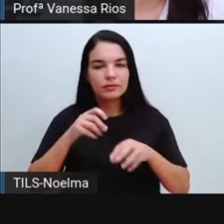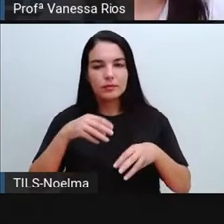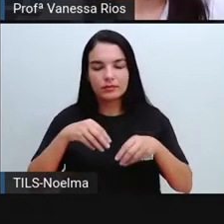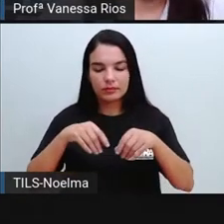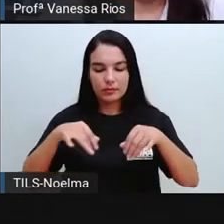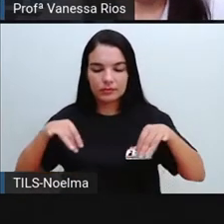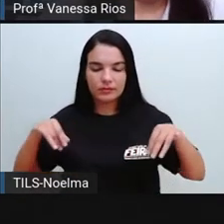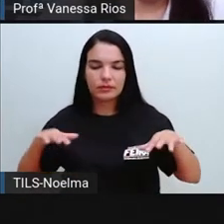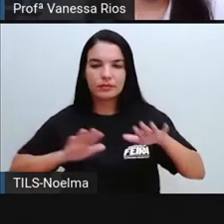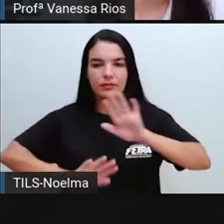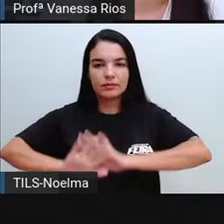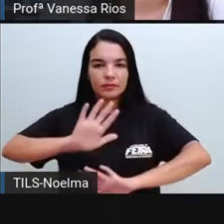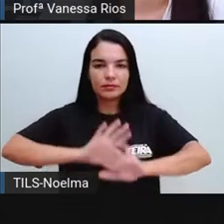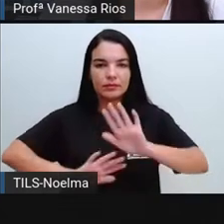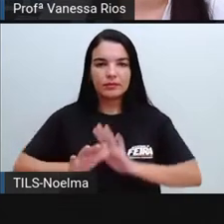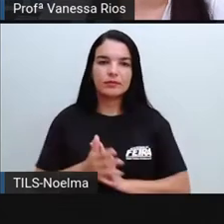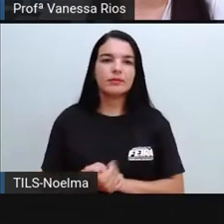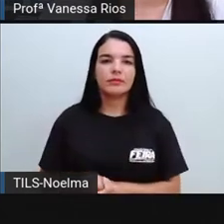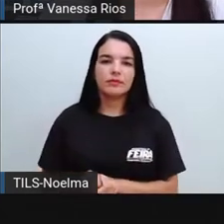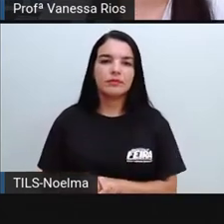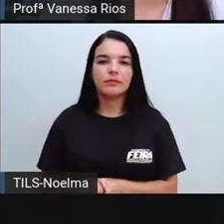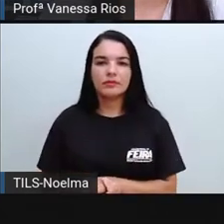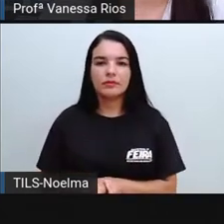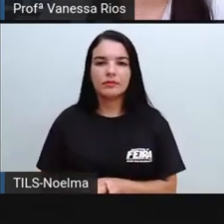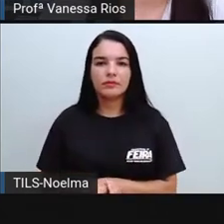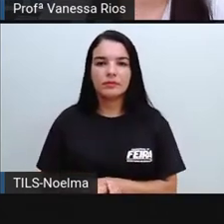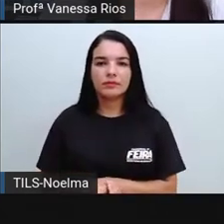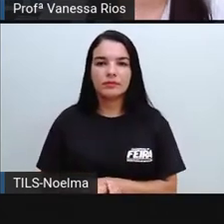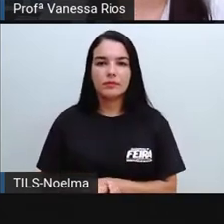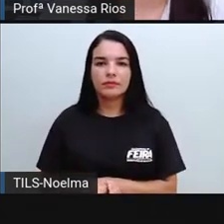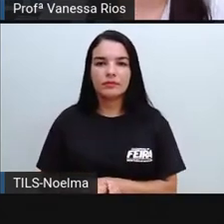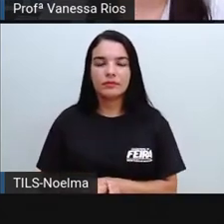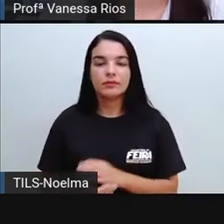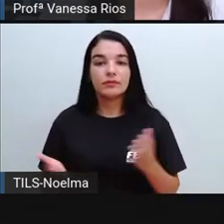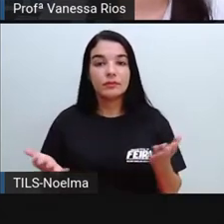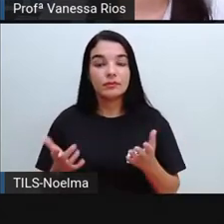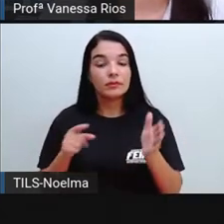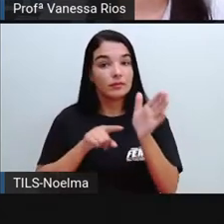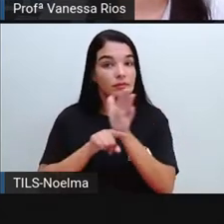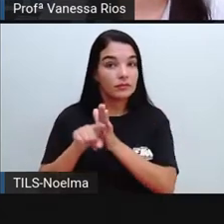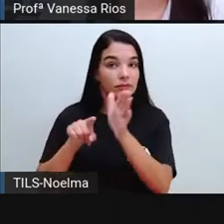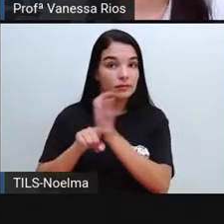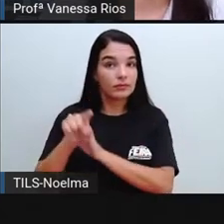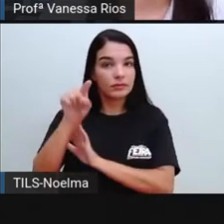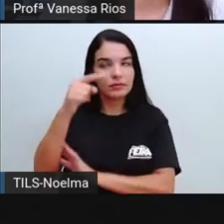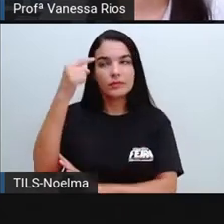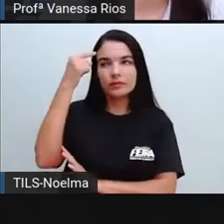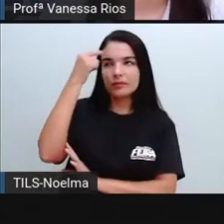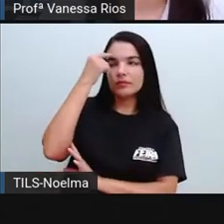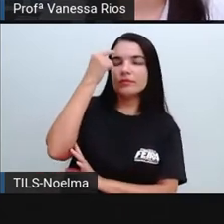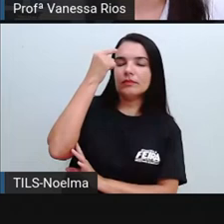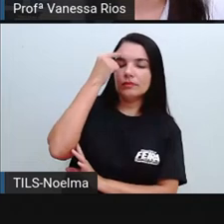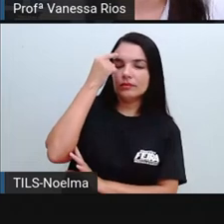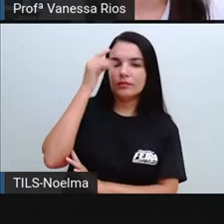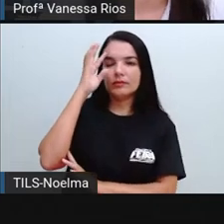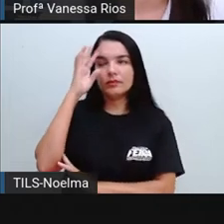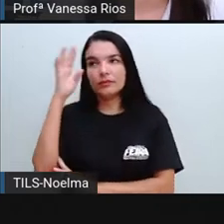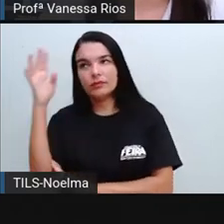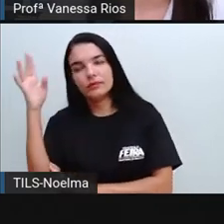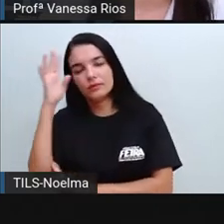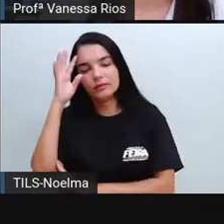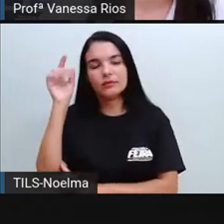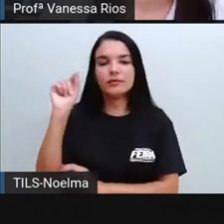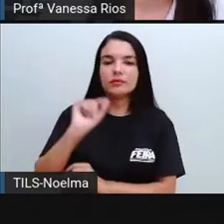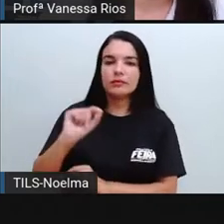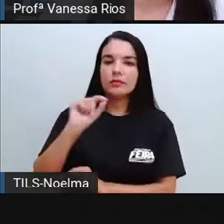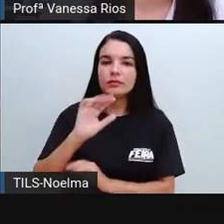lidar com a terra. E há para trás agora alguns questionamentos para a gente pensar, para a gente refletir em relação